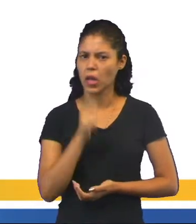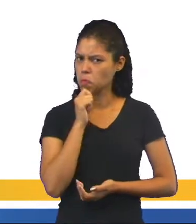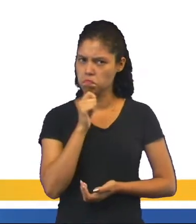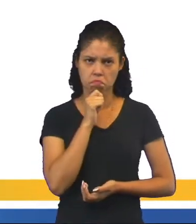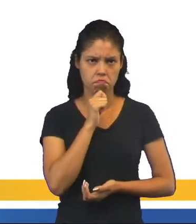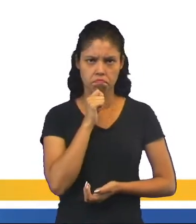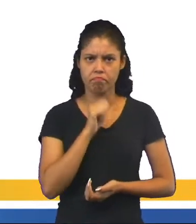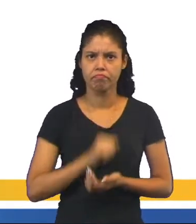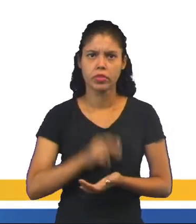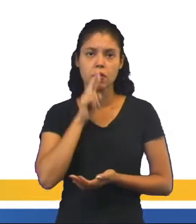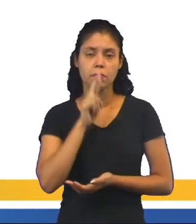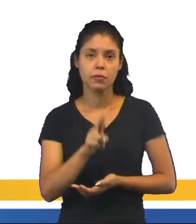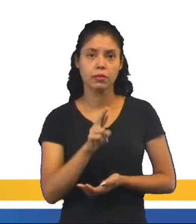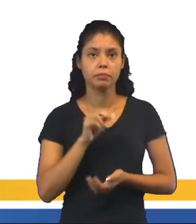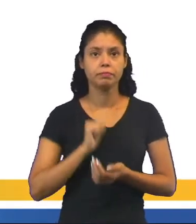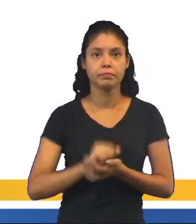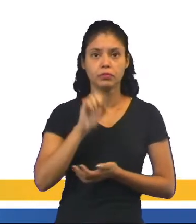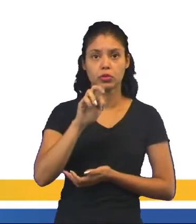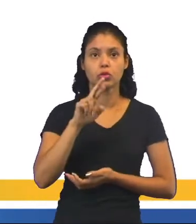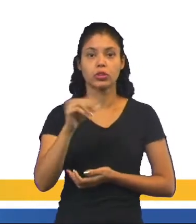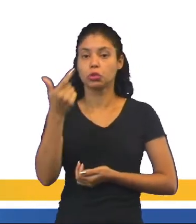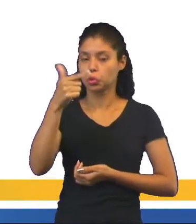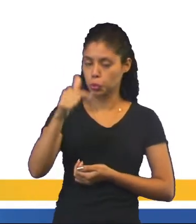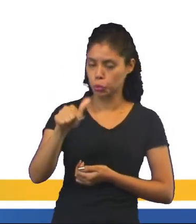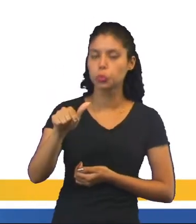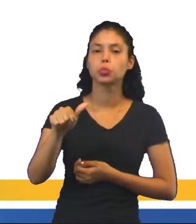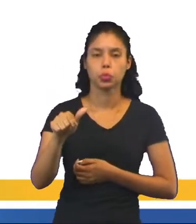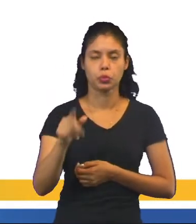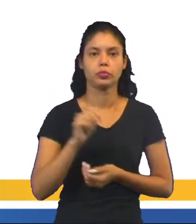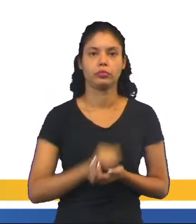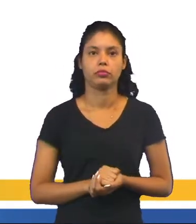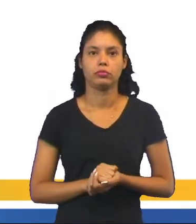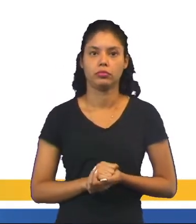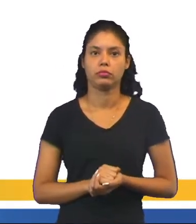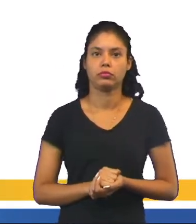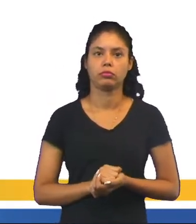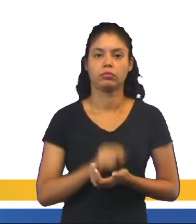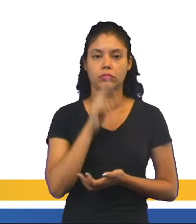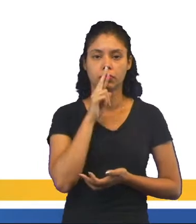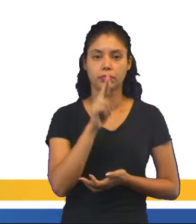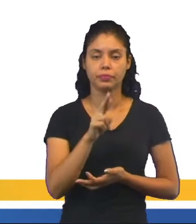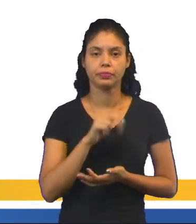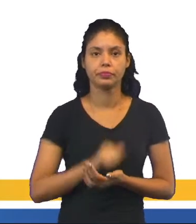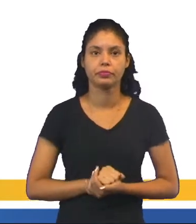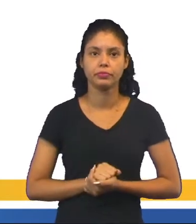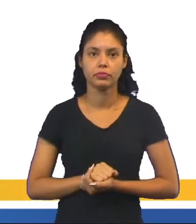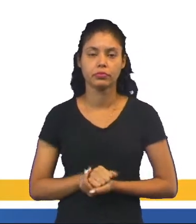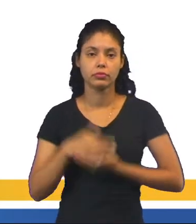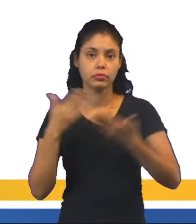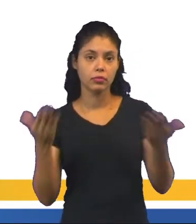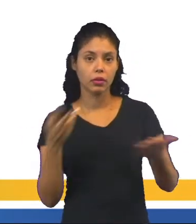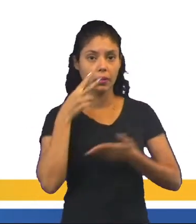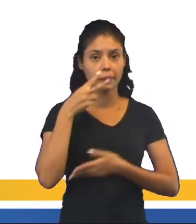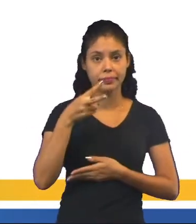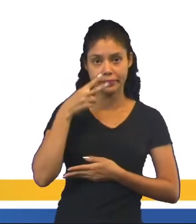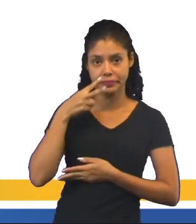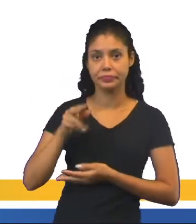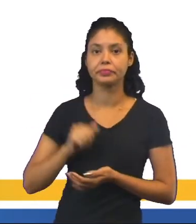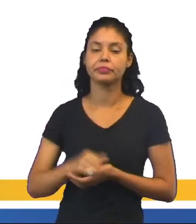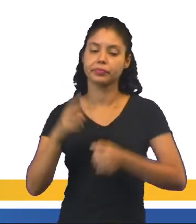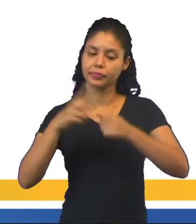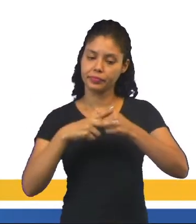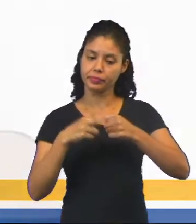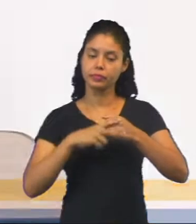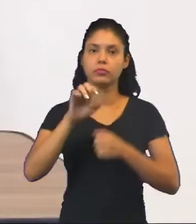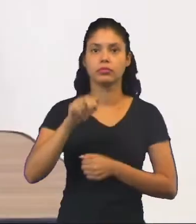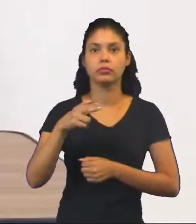não sei. Respondeu o Soraya. De novo, indicando uma resposta aí. Então, vocês estão vendo os